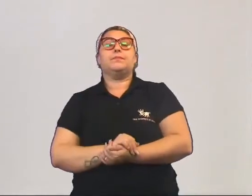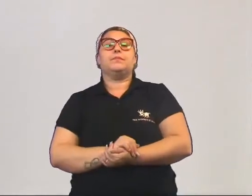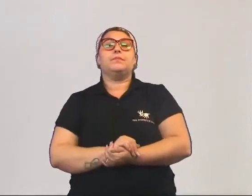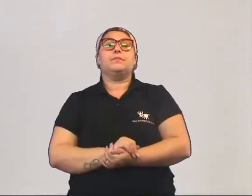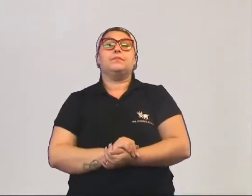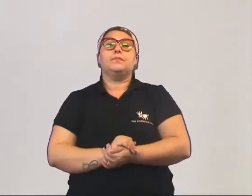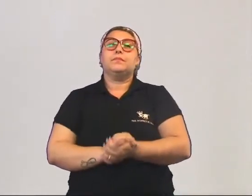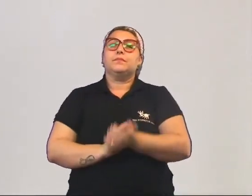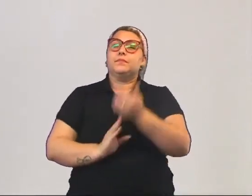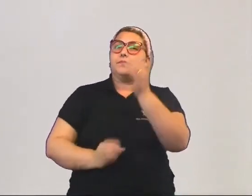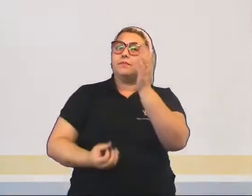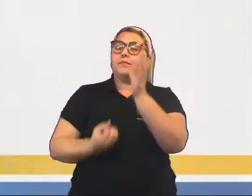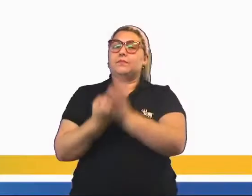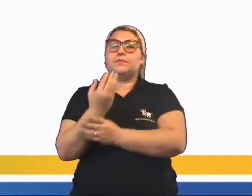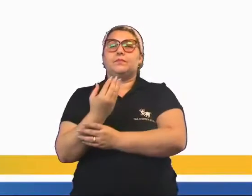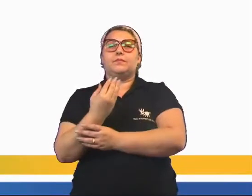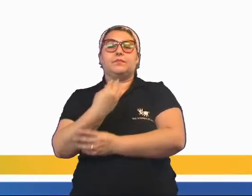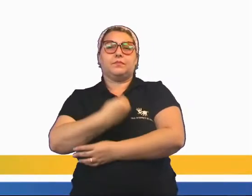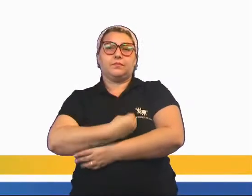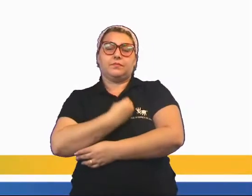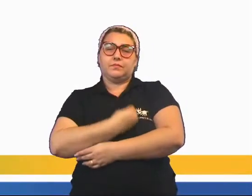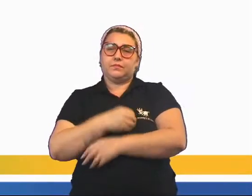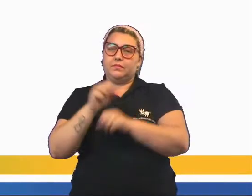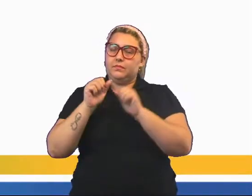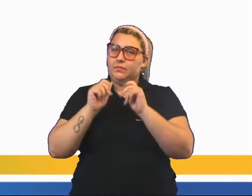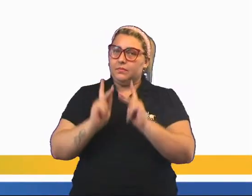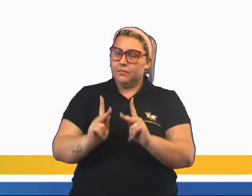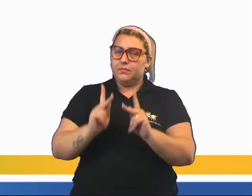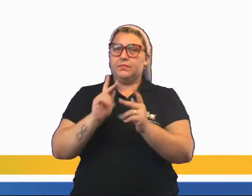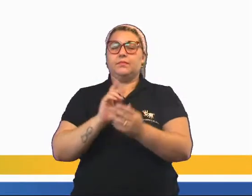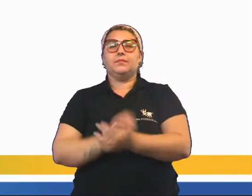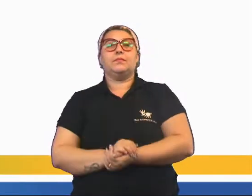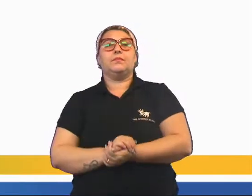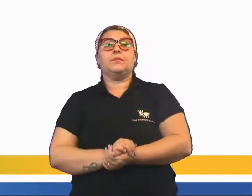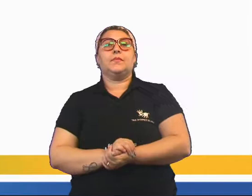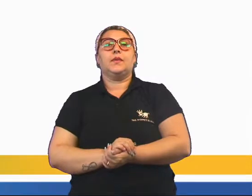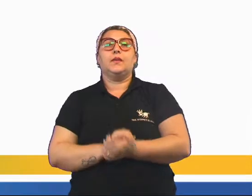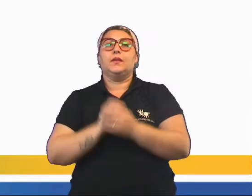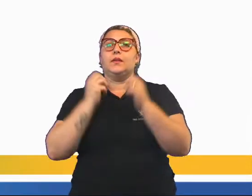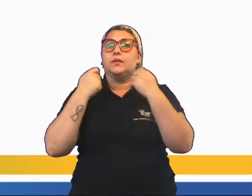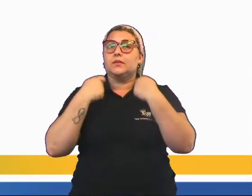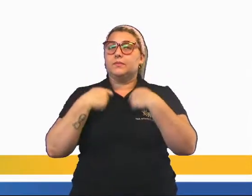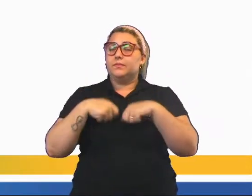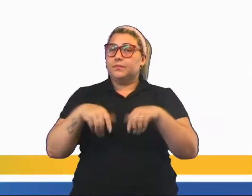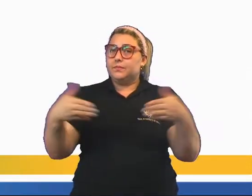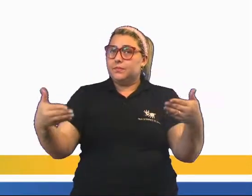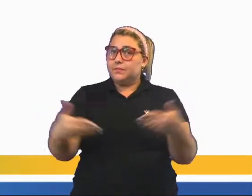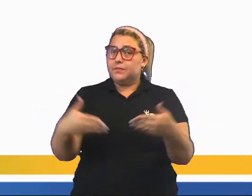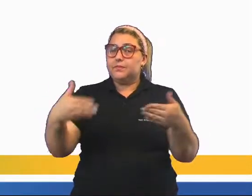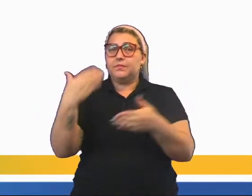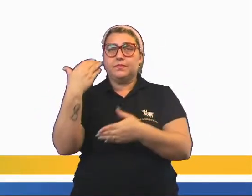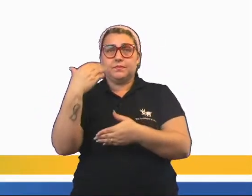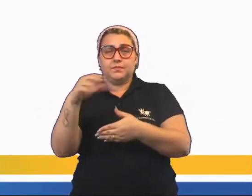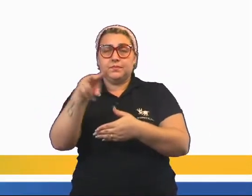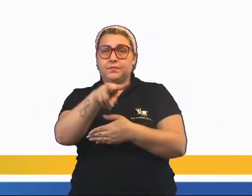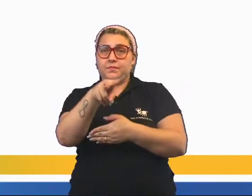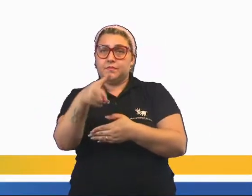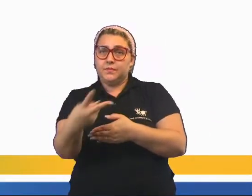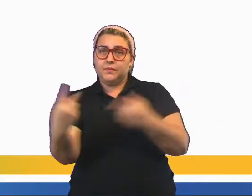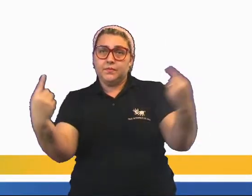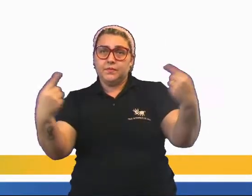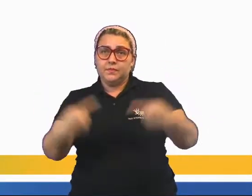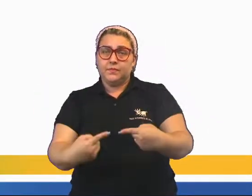origem da vida. Atualmente, costuma-se contrapor a ciência à religião.